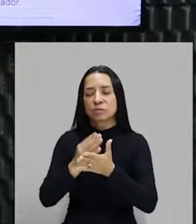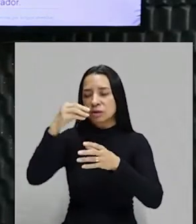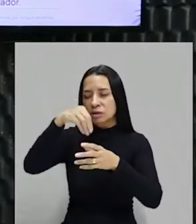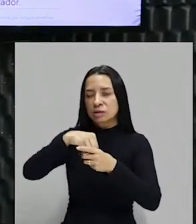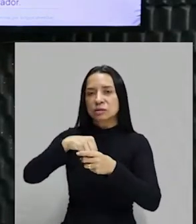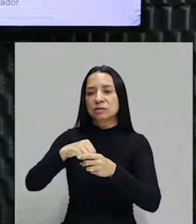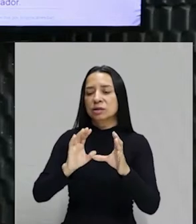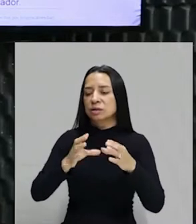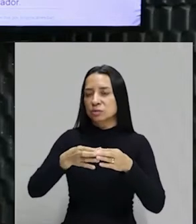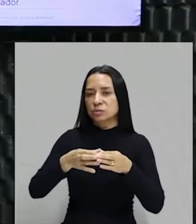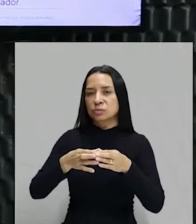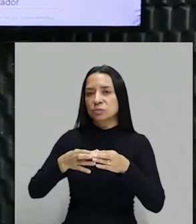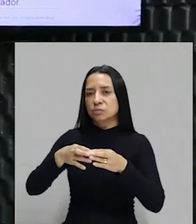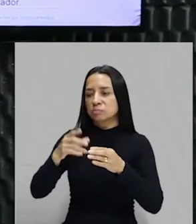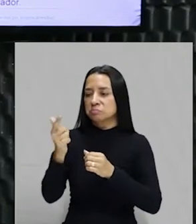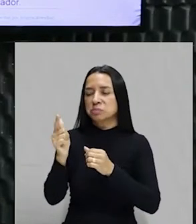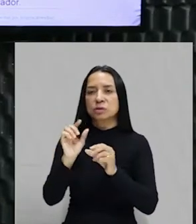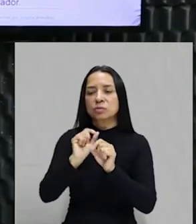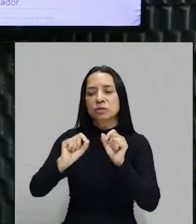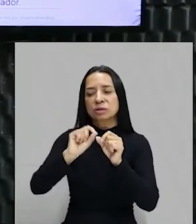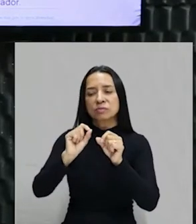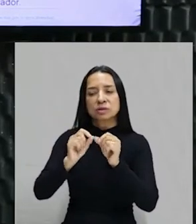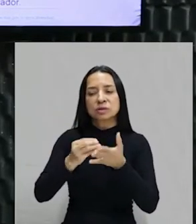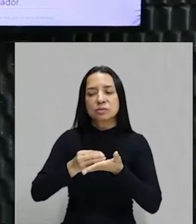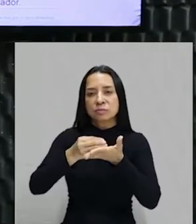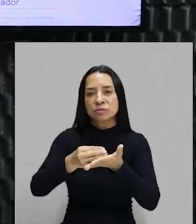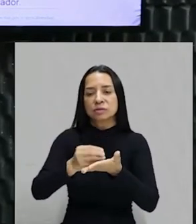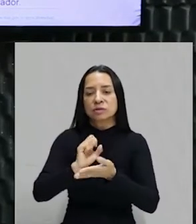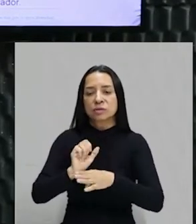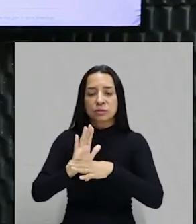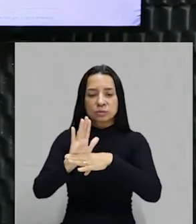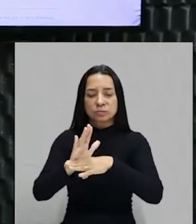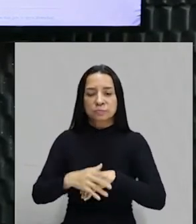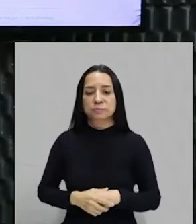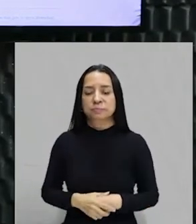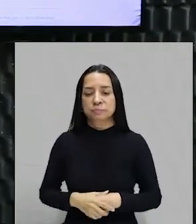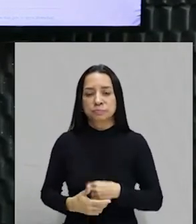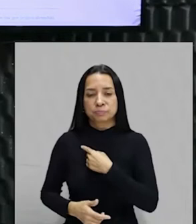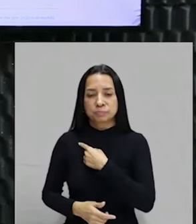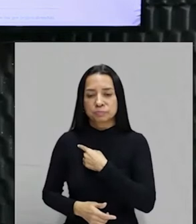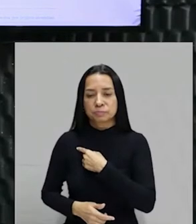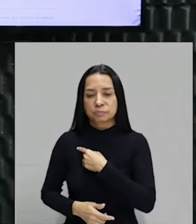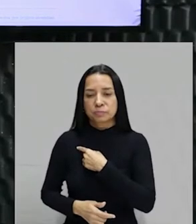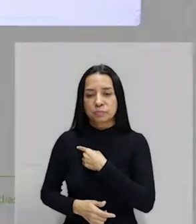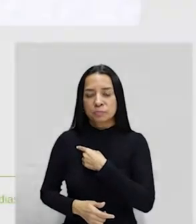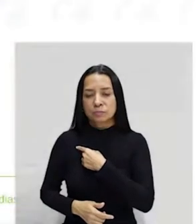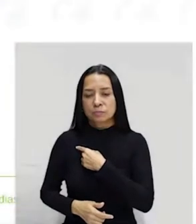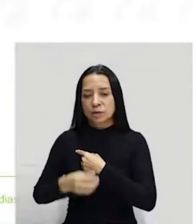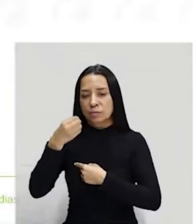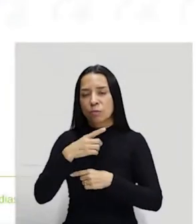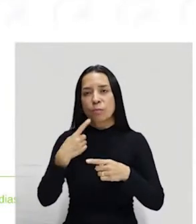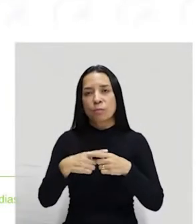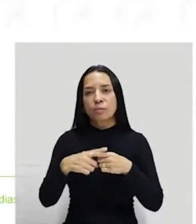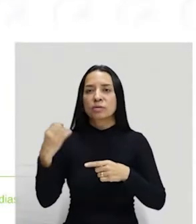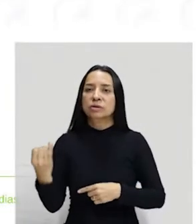estavam morrendo de fome. Junta uma com a outra, você tem essa vinda, a fome com a vontade de comer. Bom, por